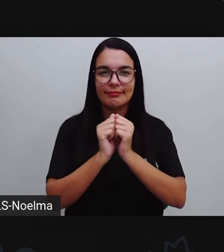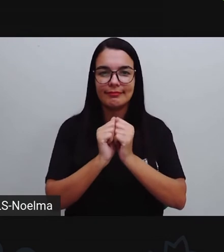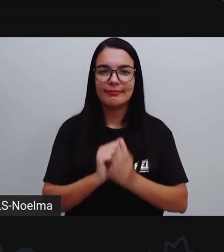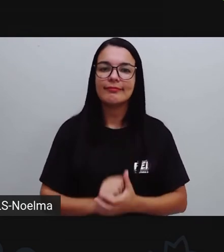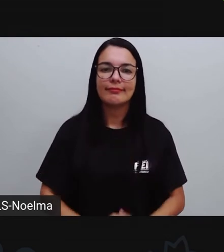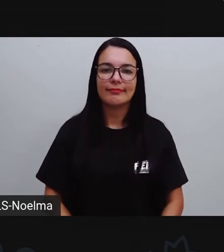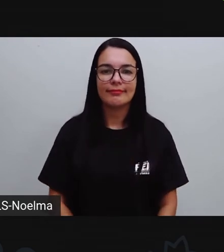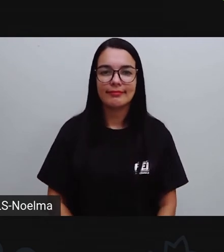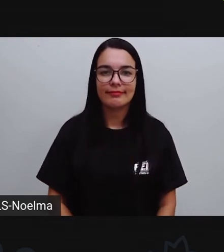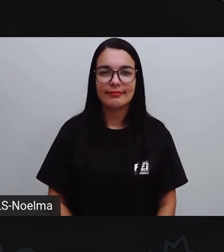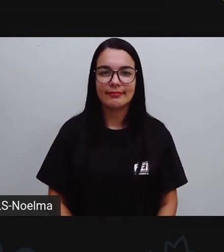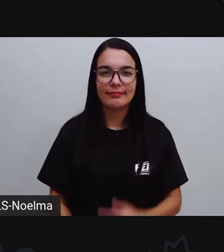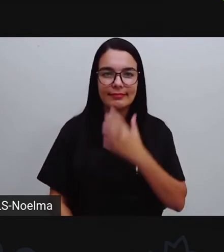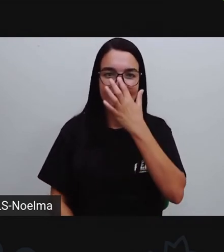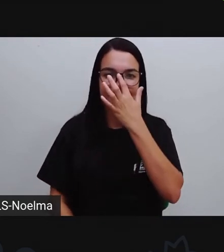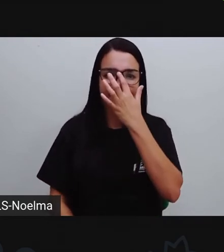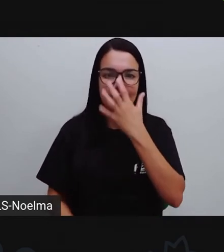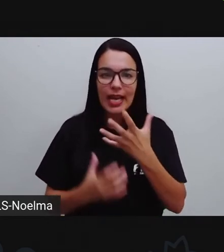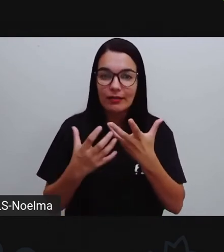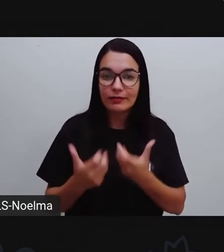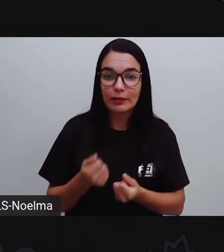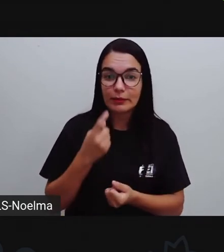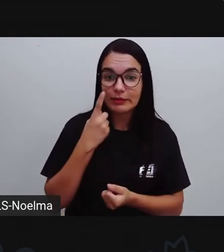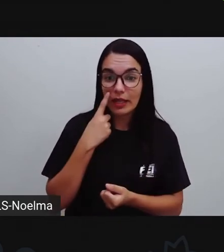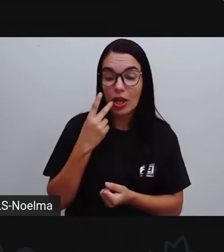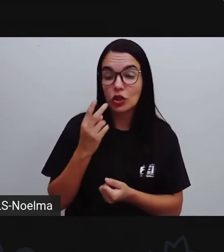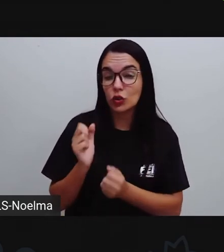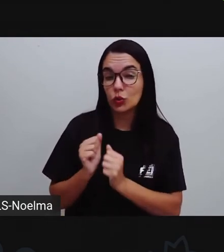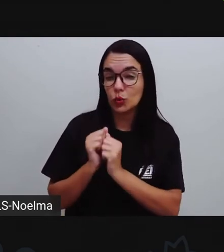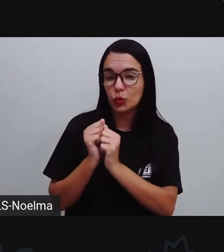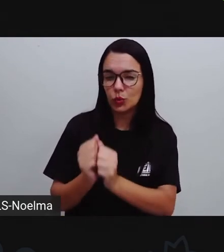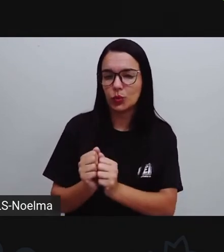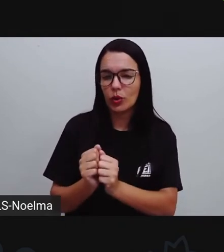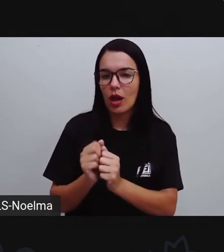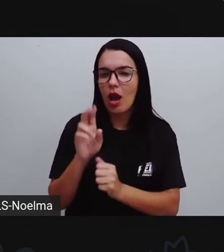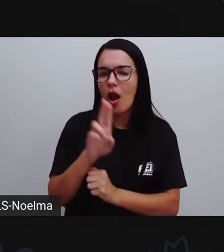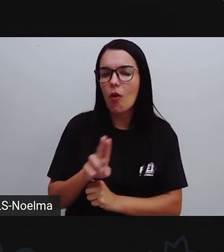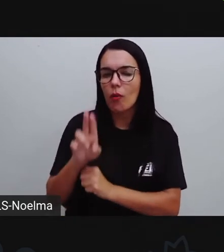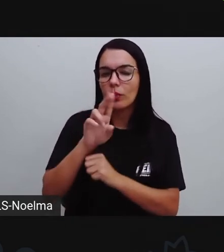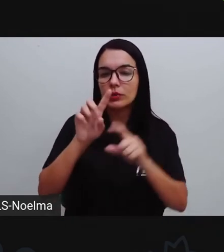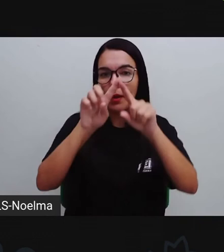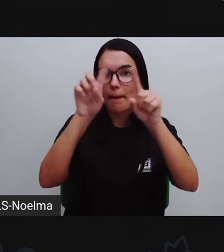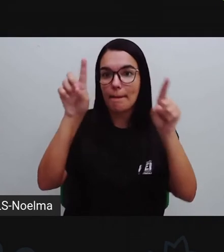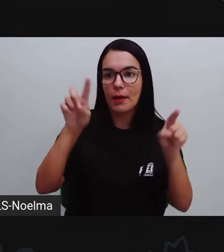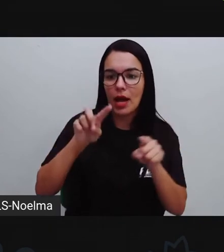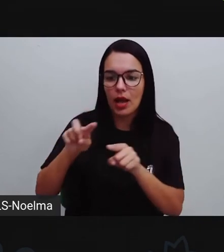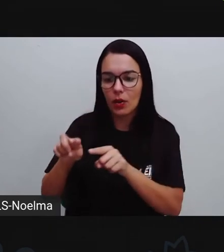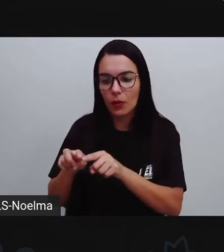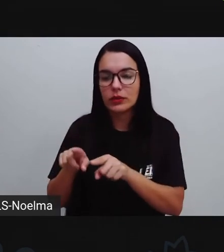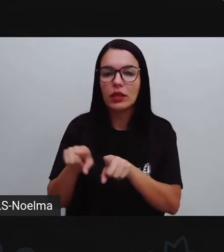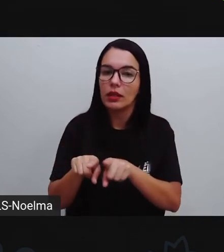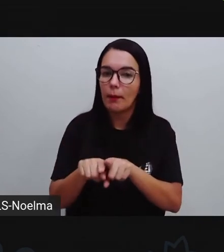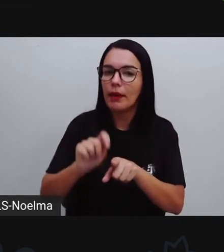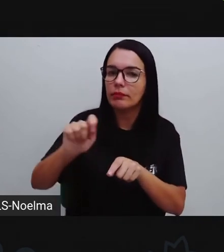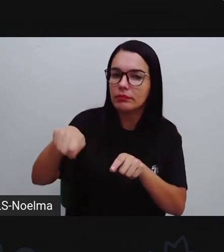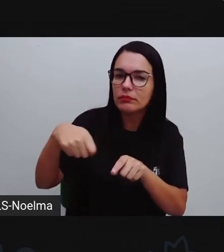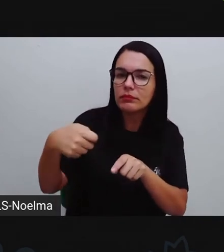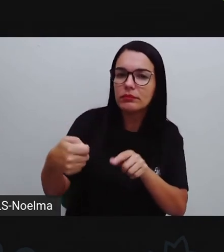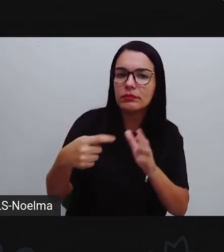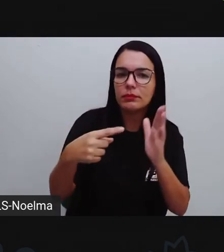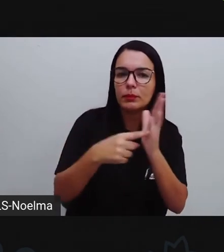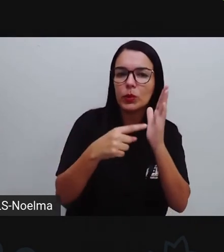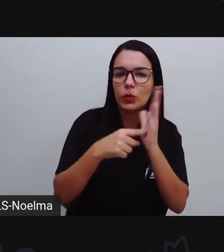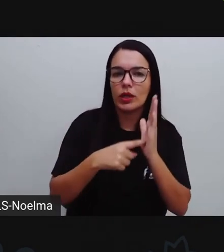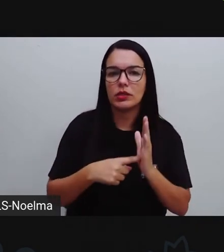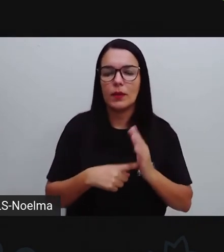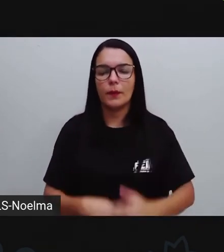o uso dos balões e o uso da pontuação, tá? Então, olha lá. Deixa a Pró colocar aqui